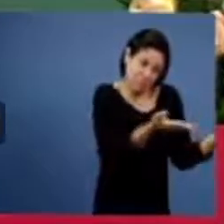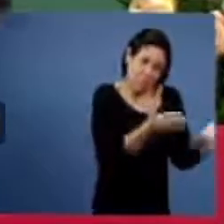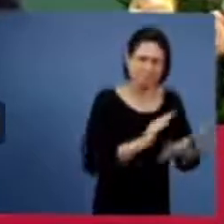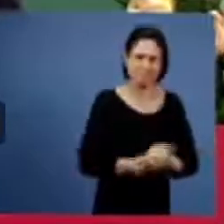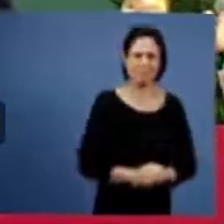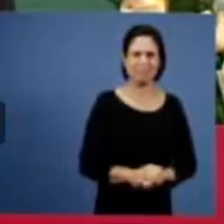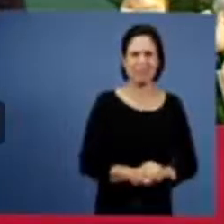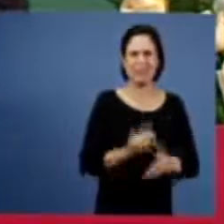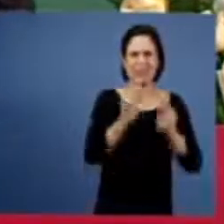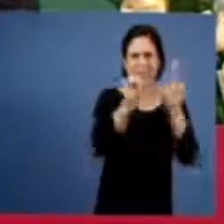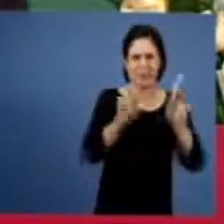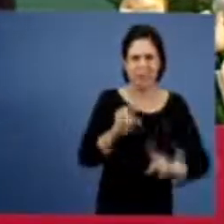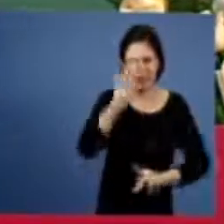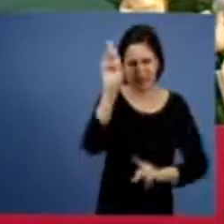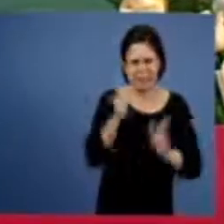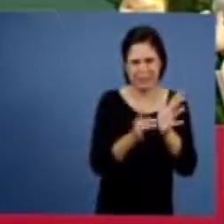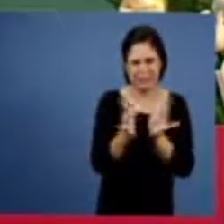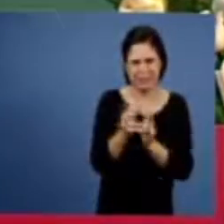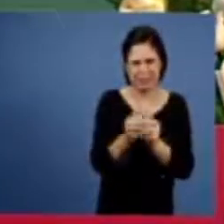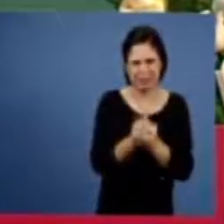a paz do Senhor